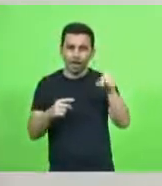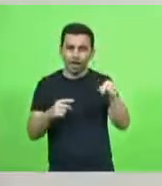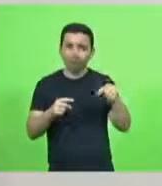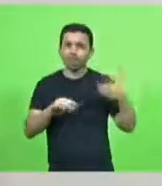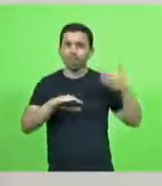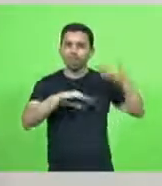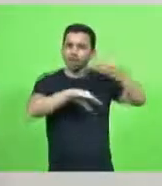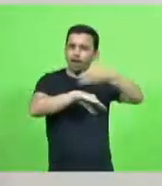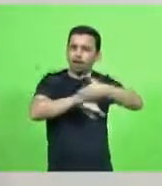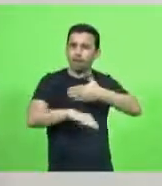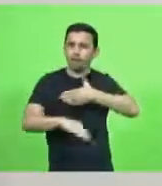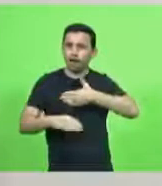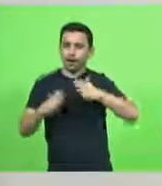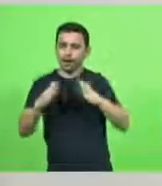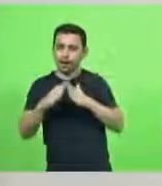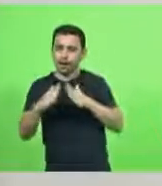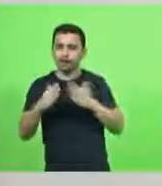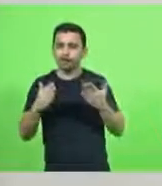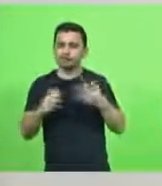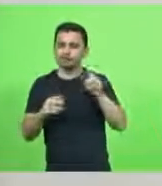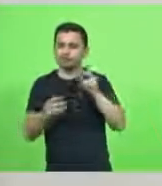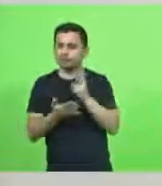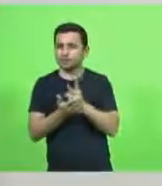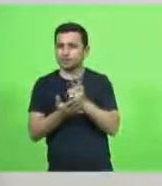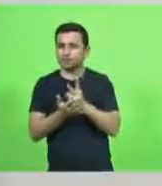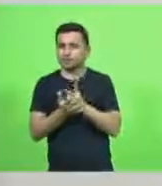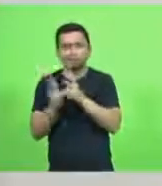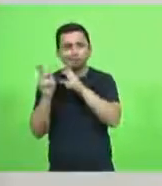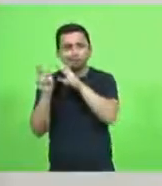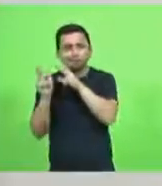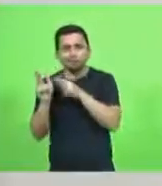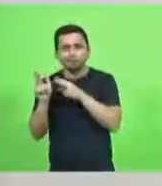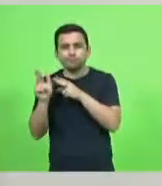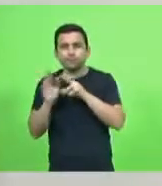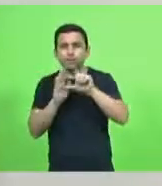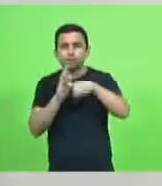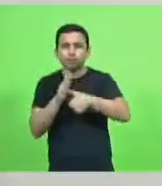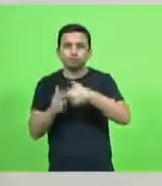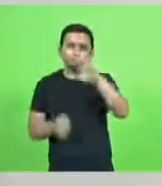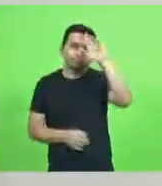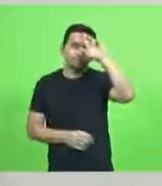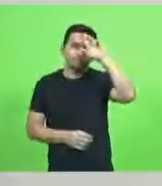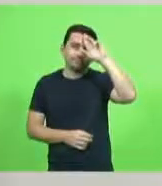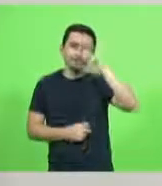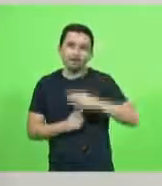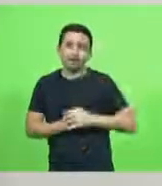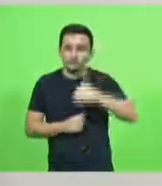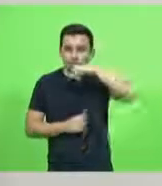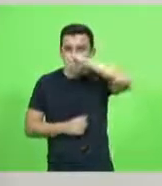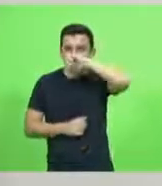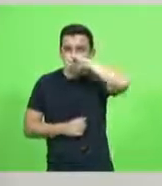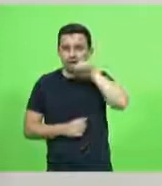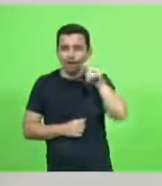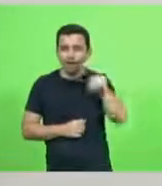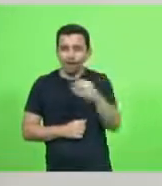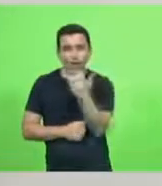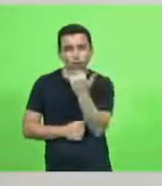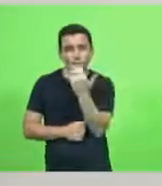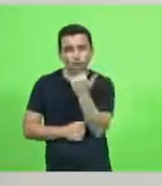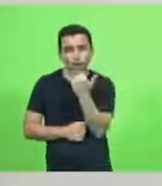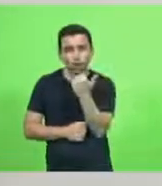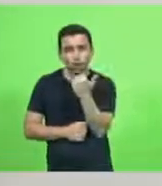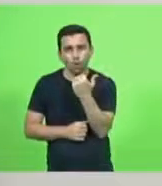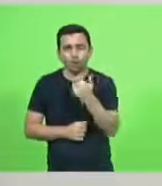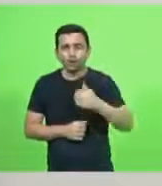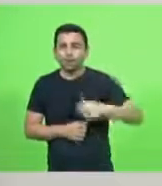comia e ela sempre gostou de dormir a sonequinha dela depois do almoço a mamãe almoçava e ela pegava